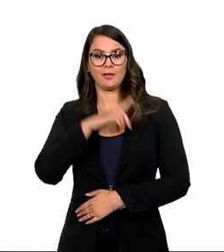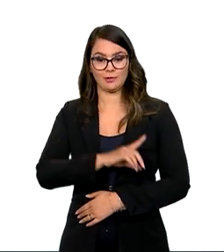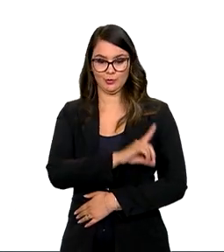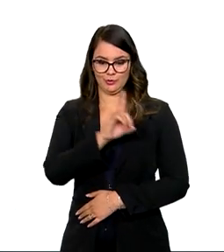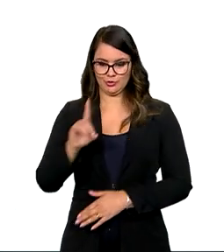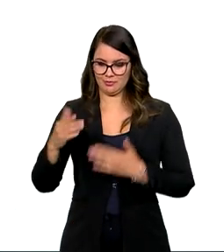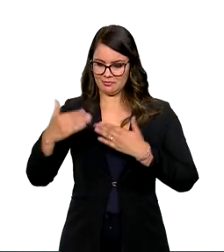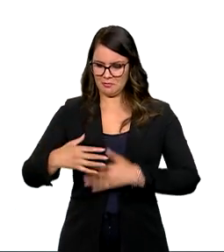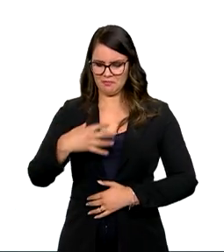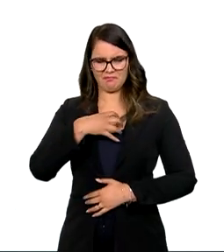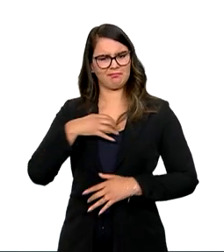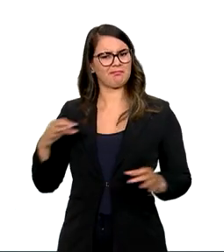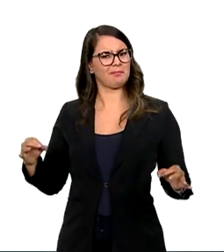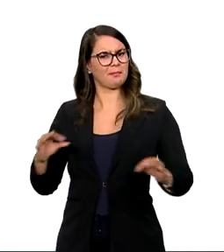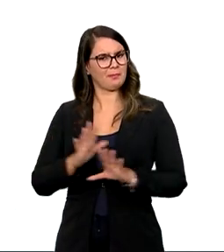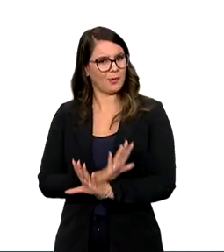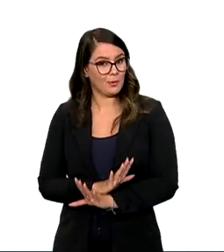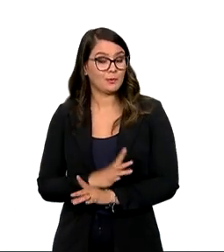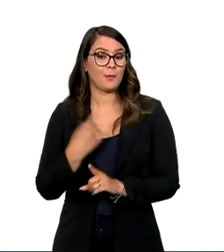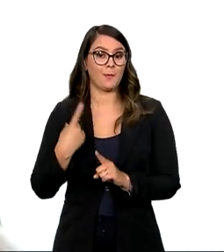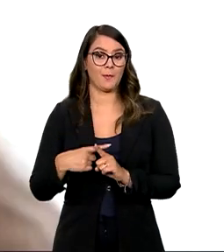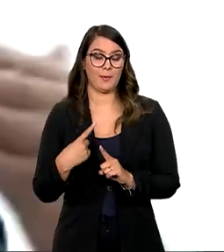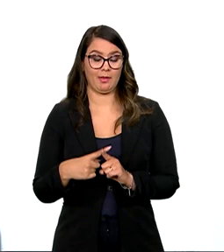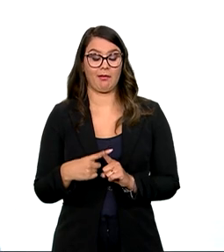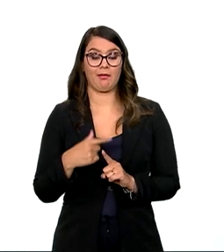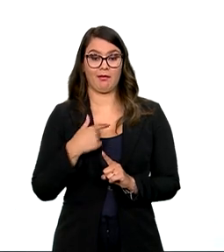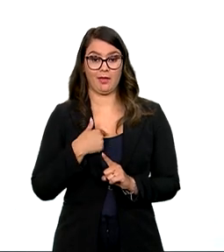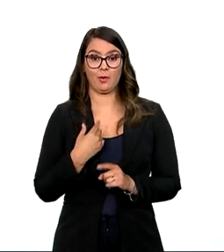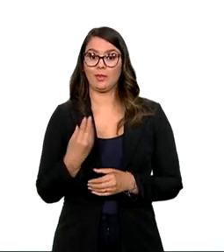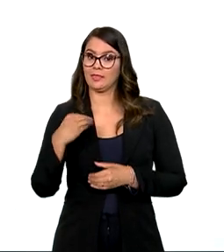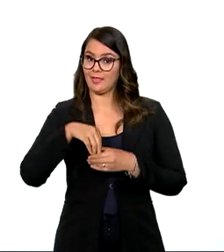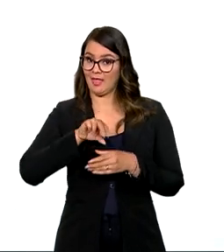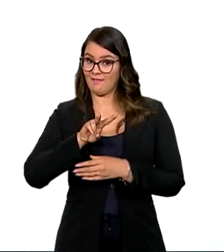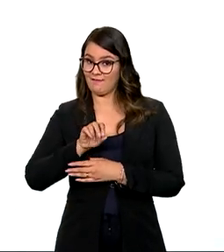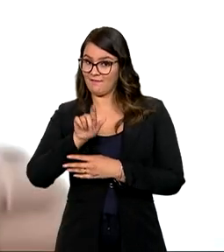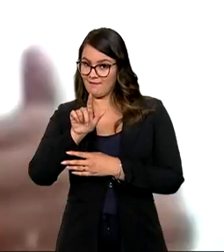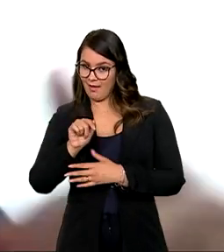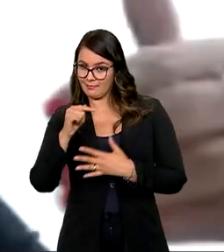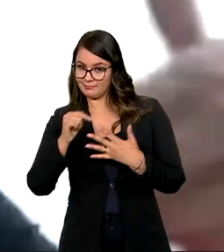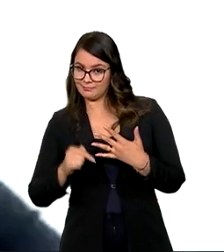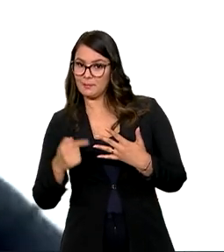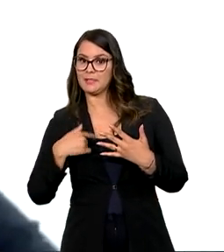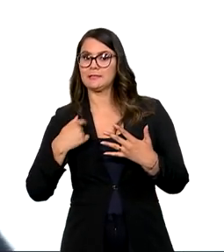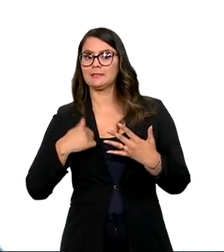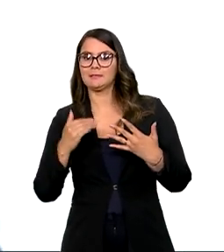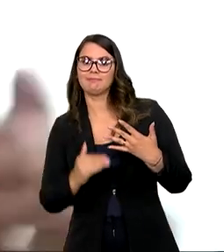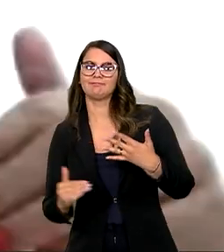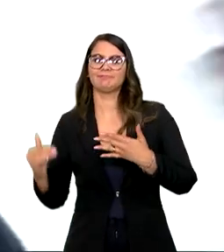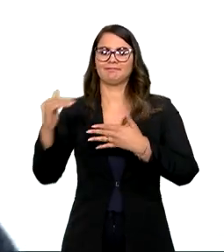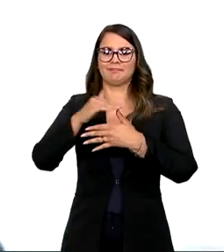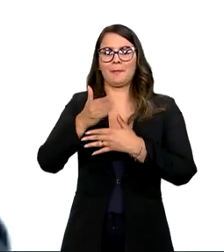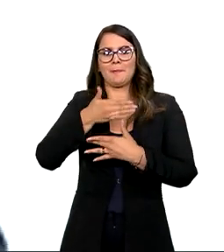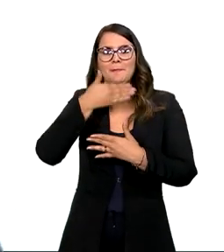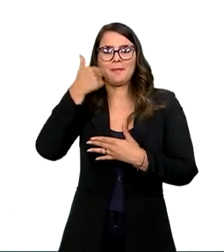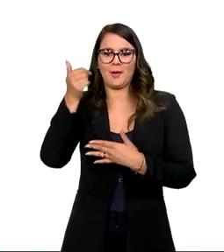da prova extremamente preparado, porque além de eu ter que estar dentro das vagas, eu preciso estar muito bem colocado para ser nomeado. Obrigado. Obrigado.